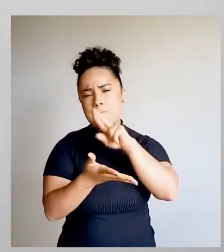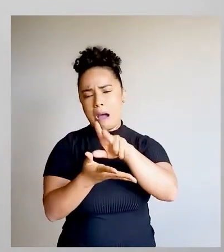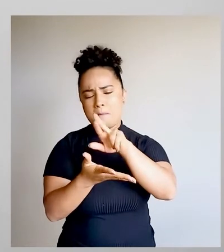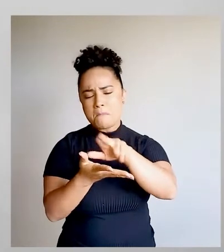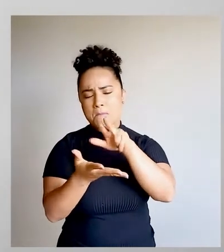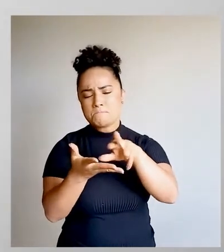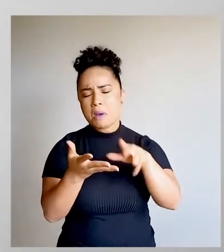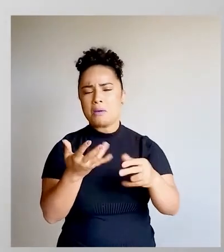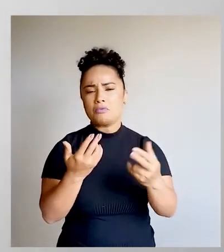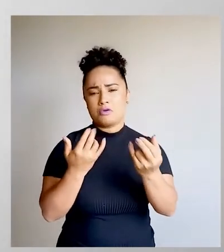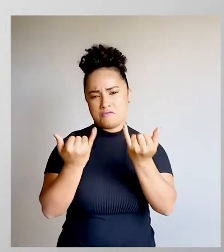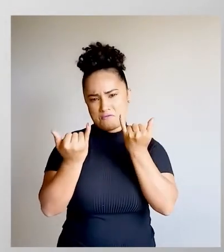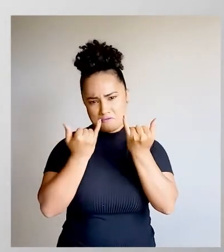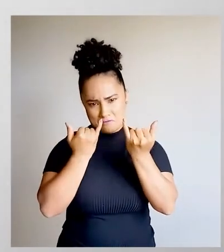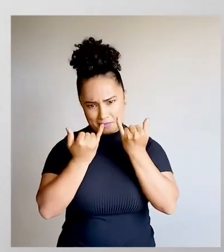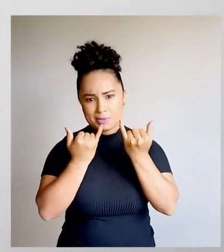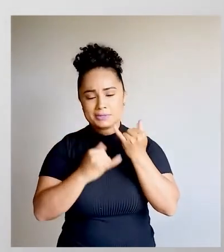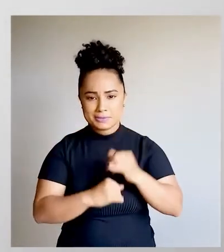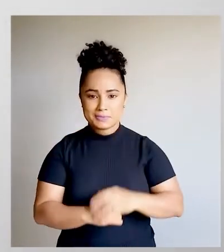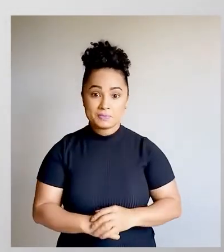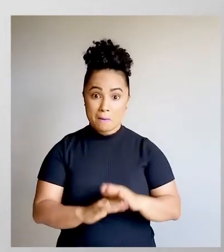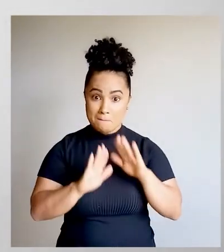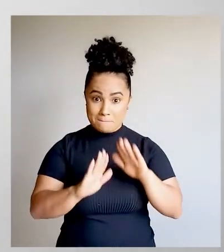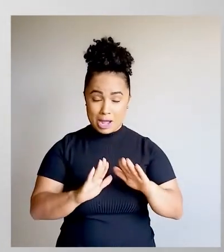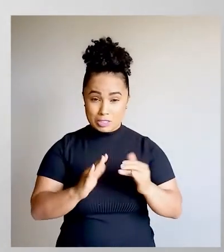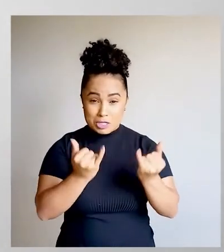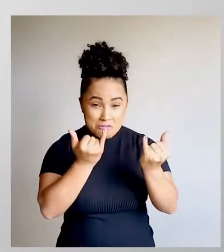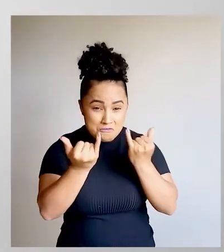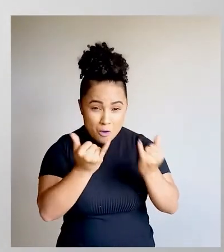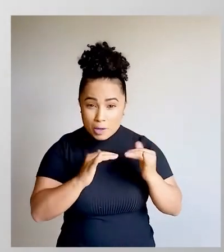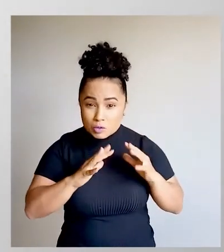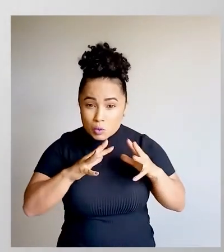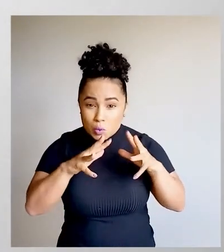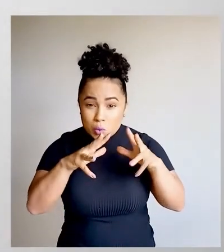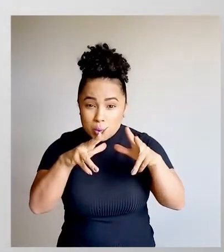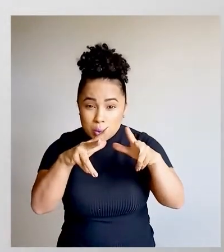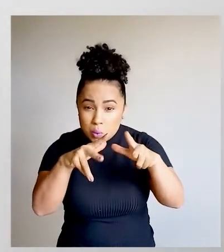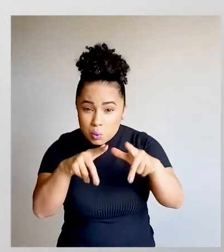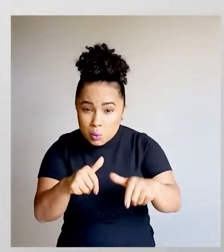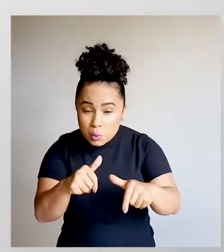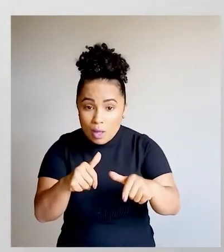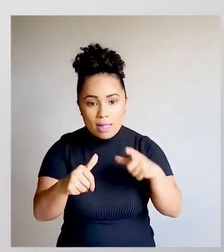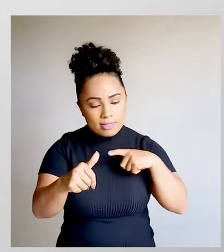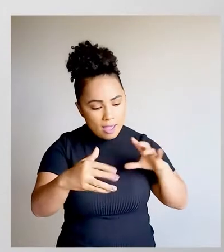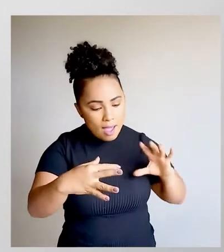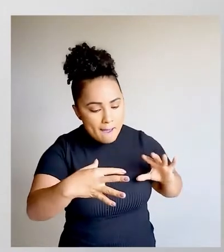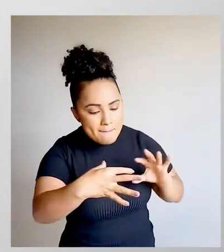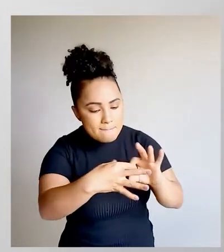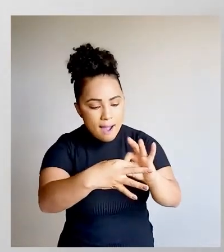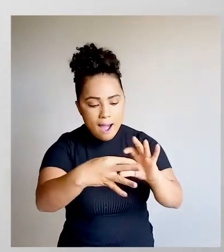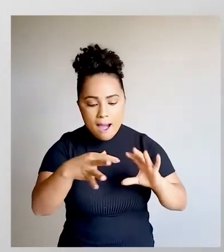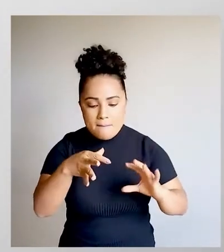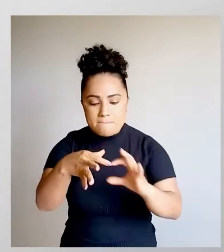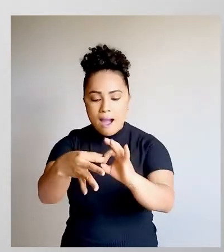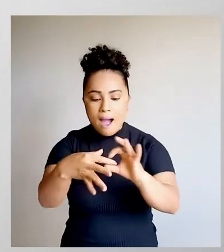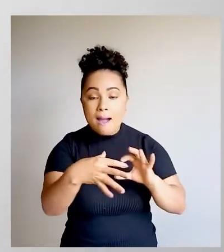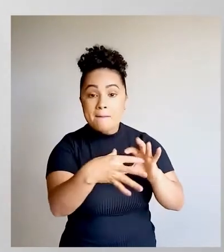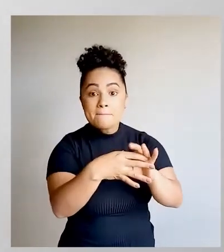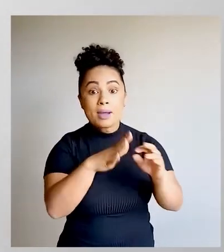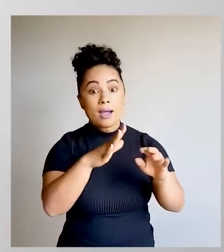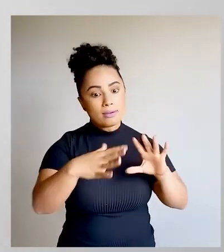informações, mas todas essas informações, elas são costuradas por um tema.